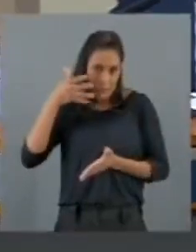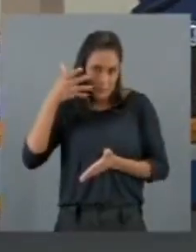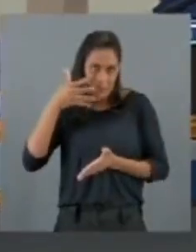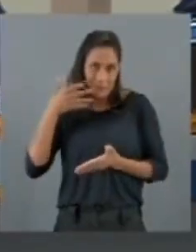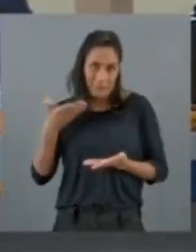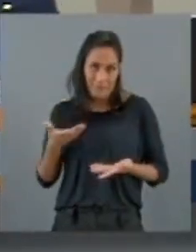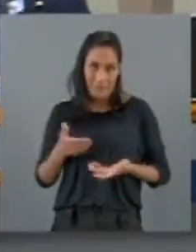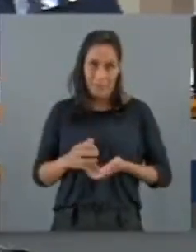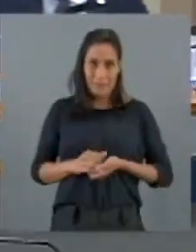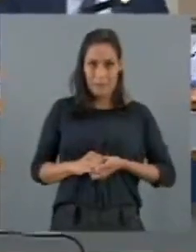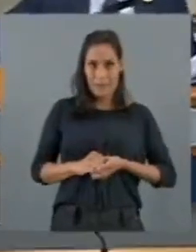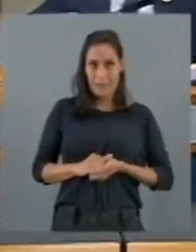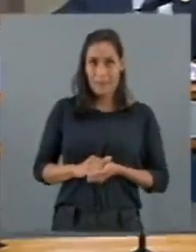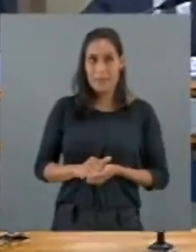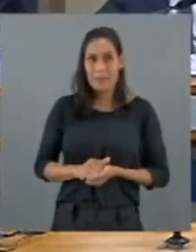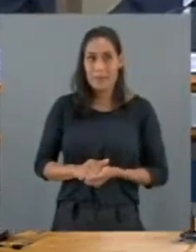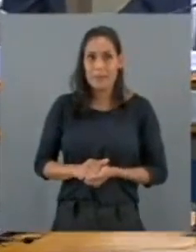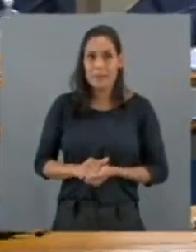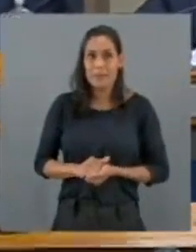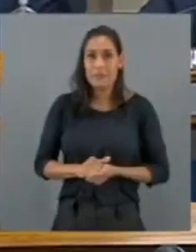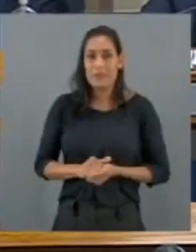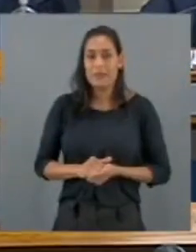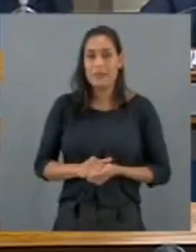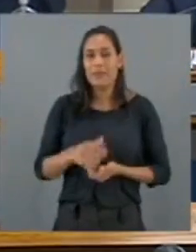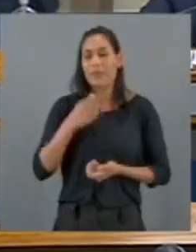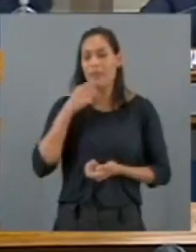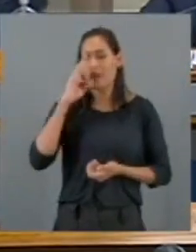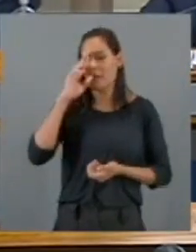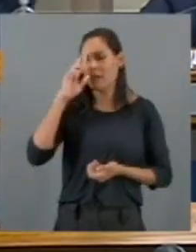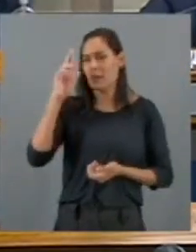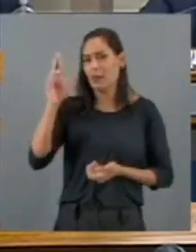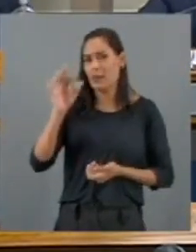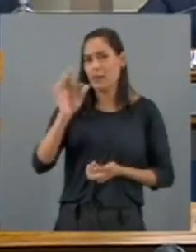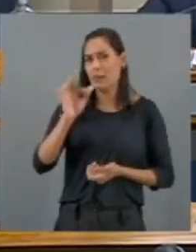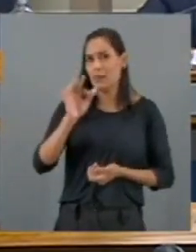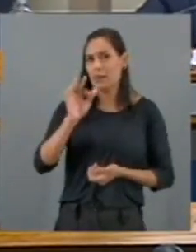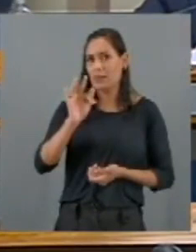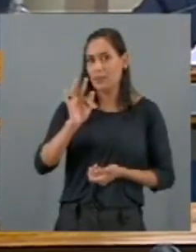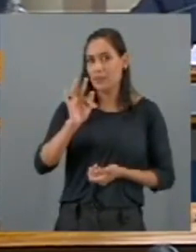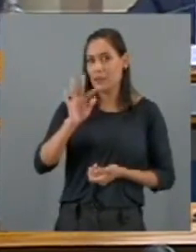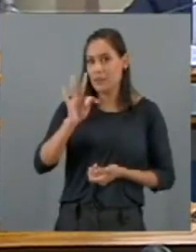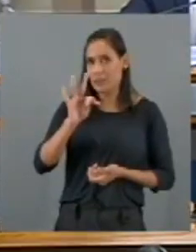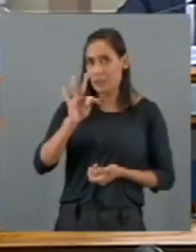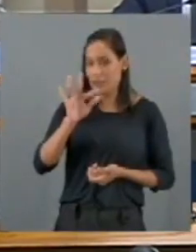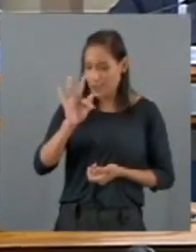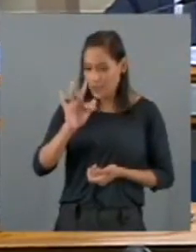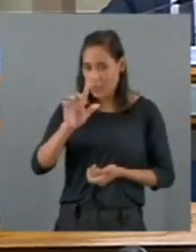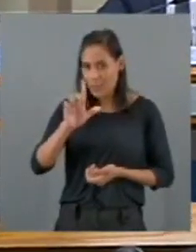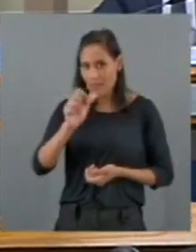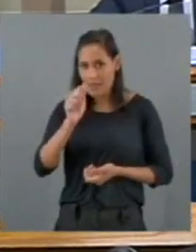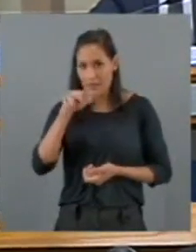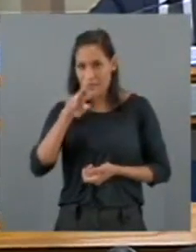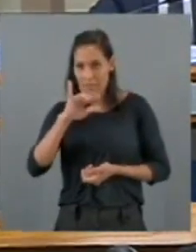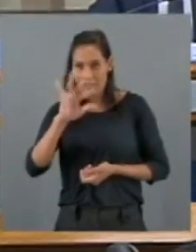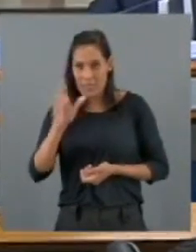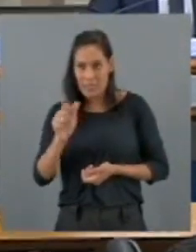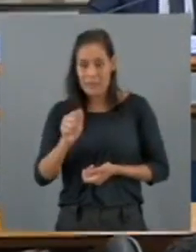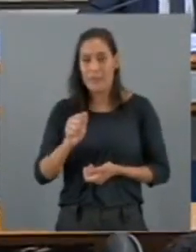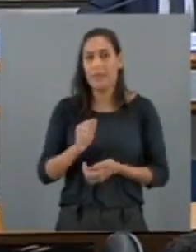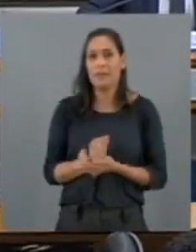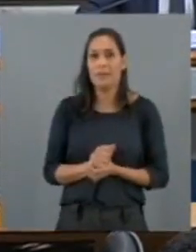Qual tem uma observação? A senhora Flávia falou que ele segue a metodologia do IBGE e não determina, vai lá.